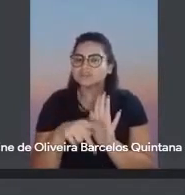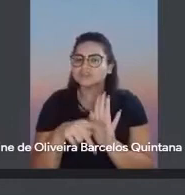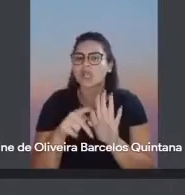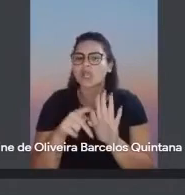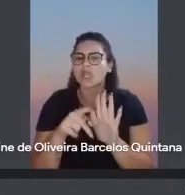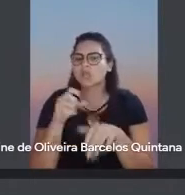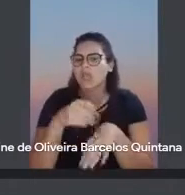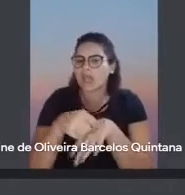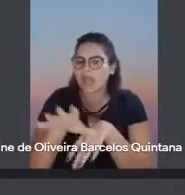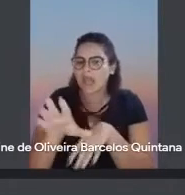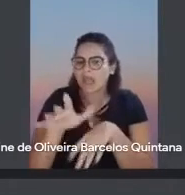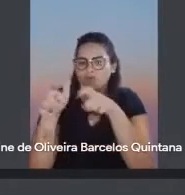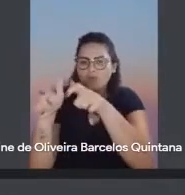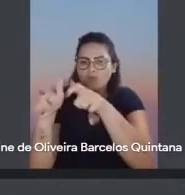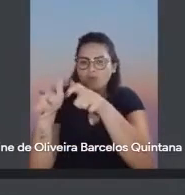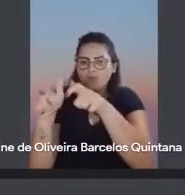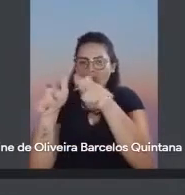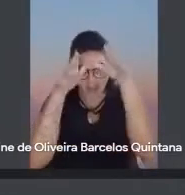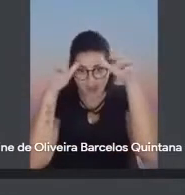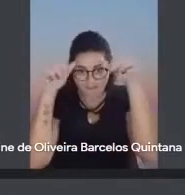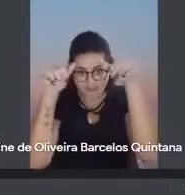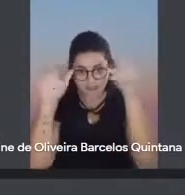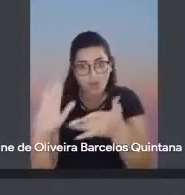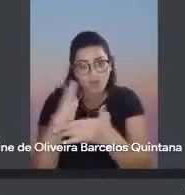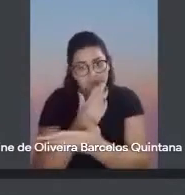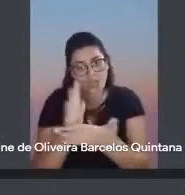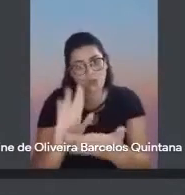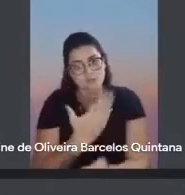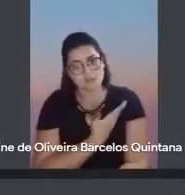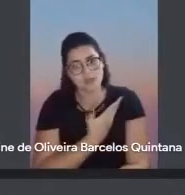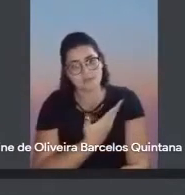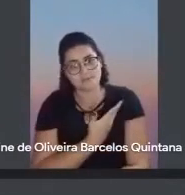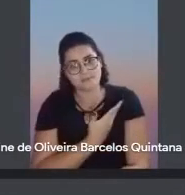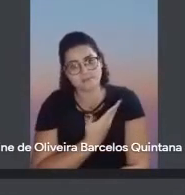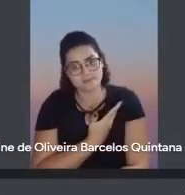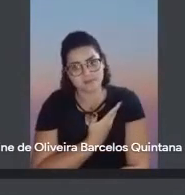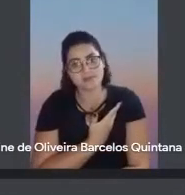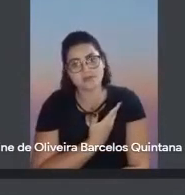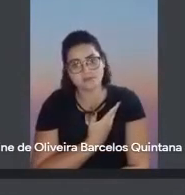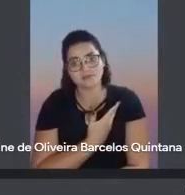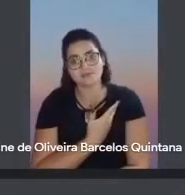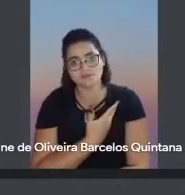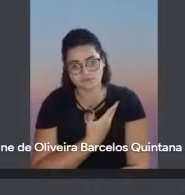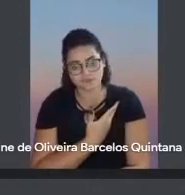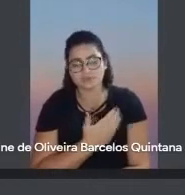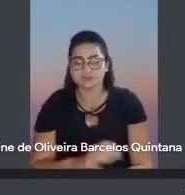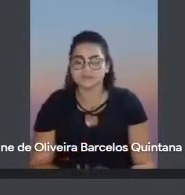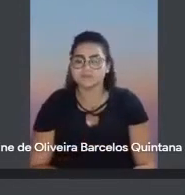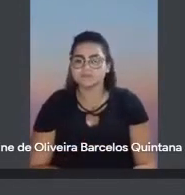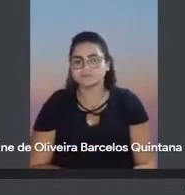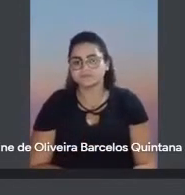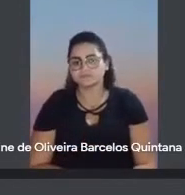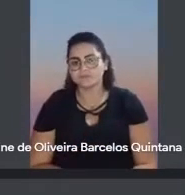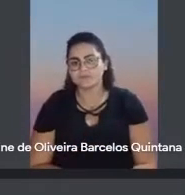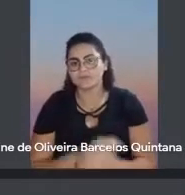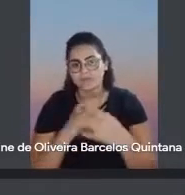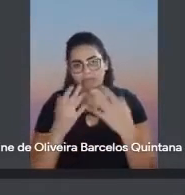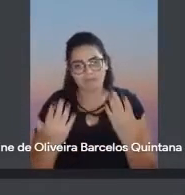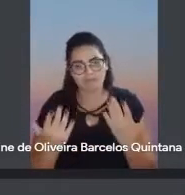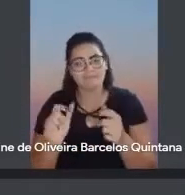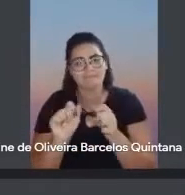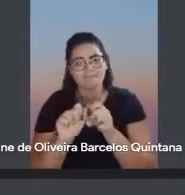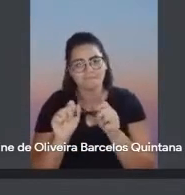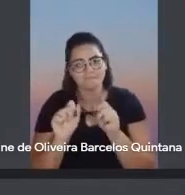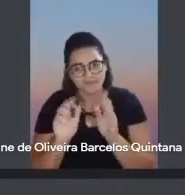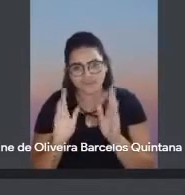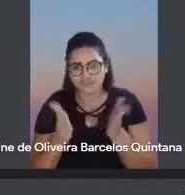inclusive na Amazônia, onde nós temos alguns amigos, assim, é bem... Que já, inclusive, já fizemos,